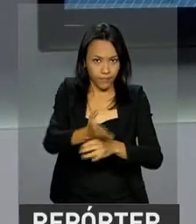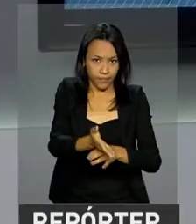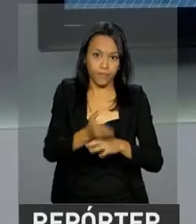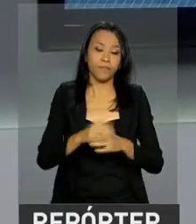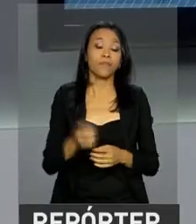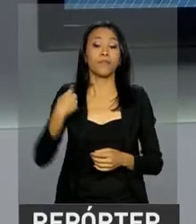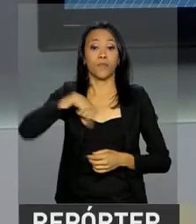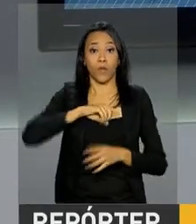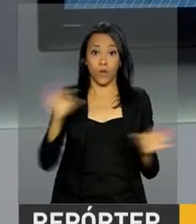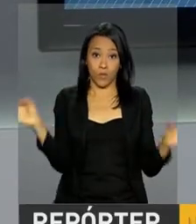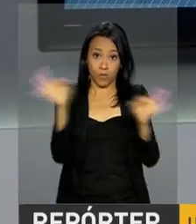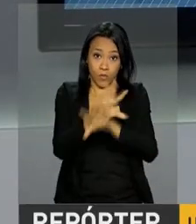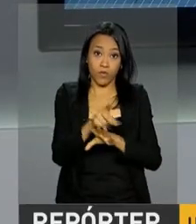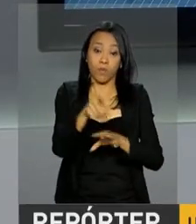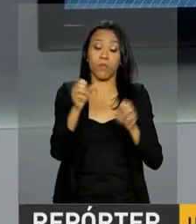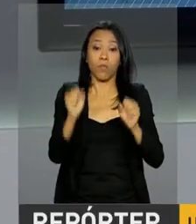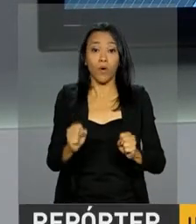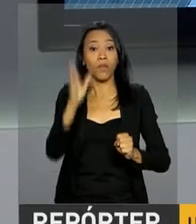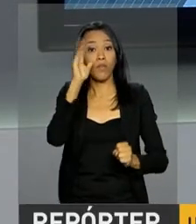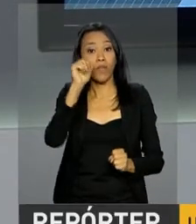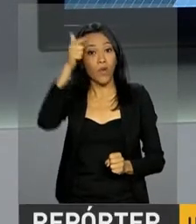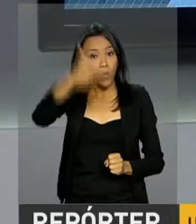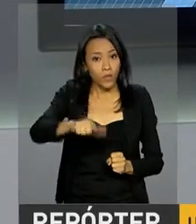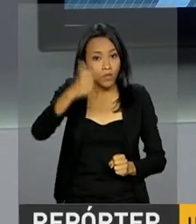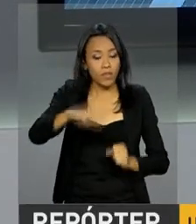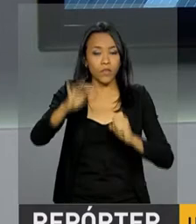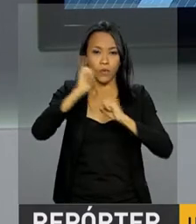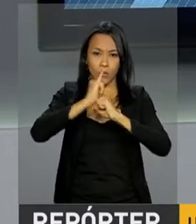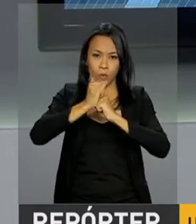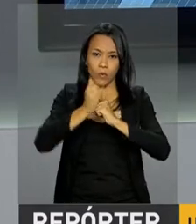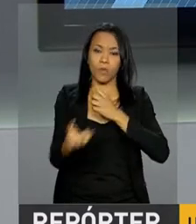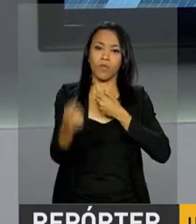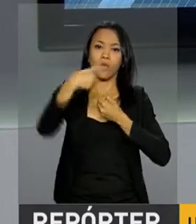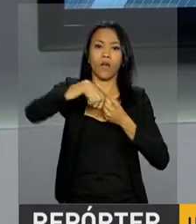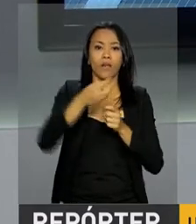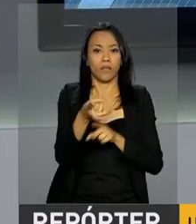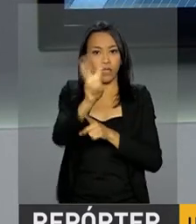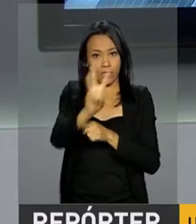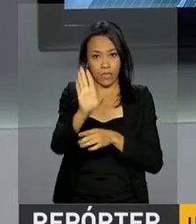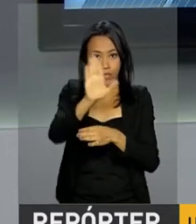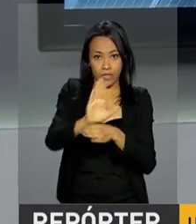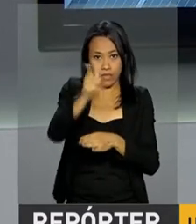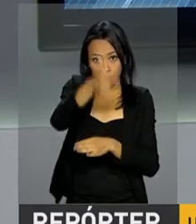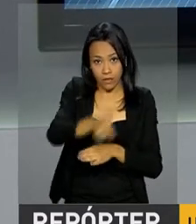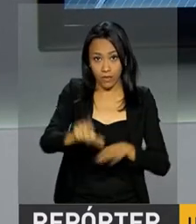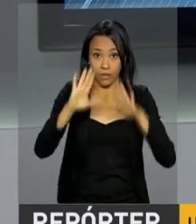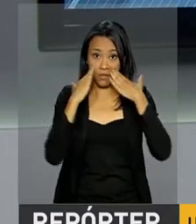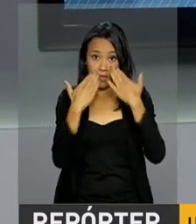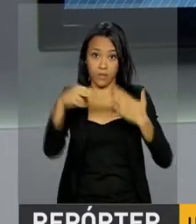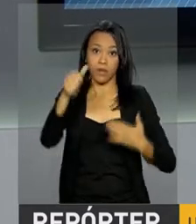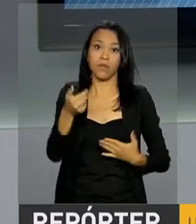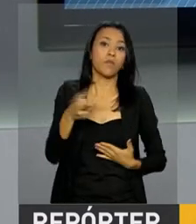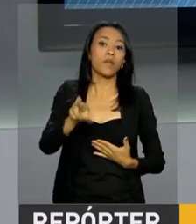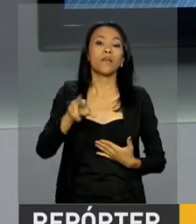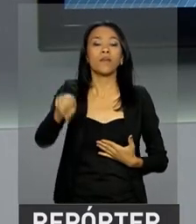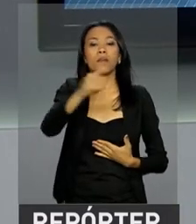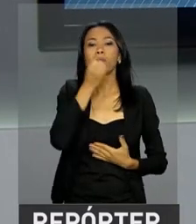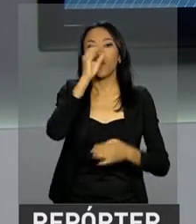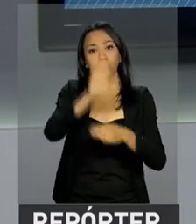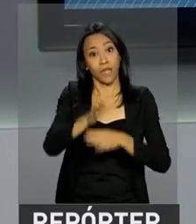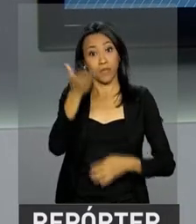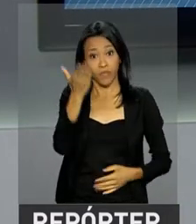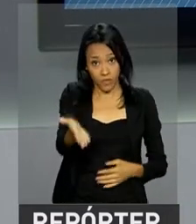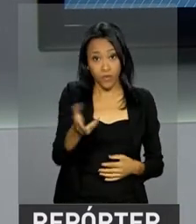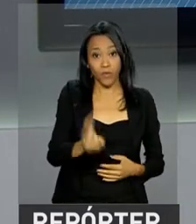Nós ficamos por aqui. Você pode rever as reportagens no YouTube. Voltamos às três da tarde na próxima edição do Repórter NBR. Uma boa